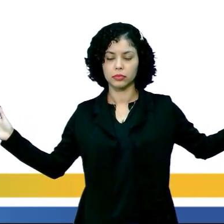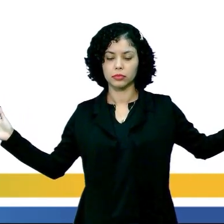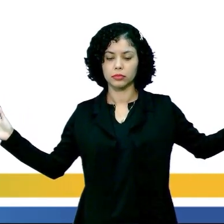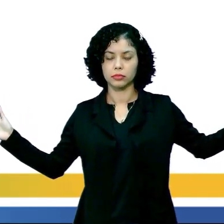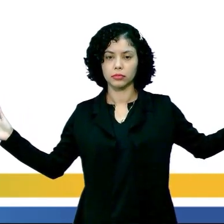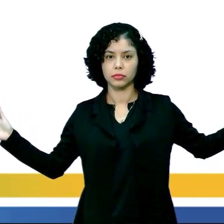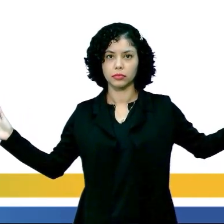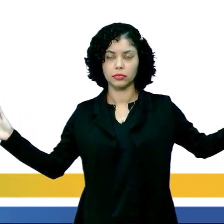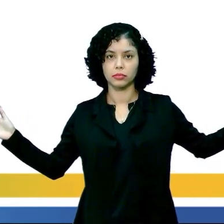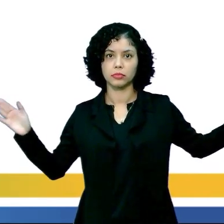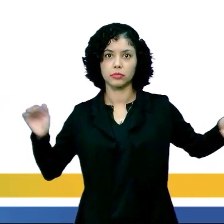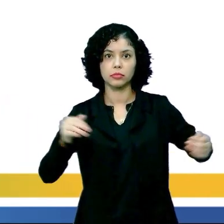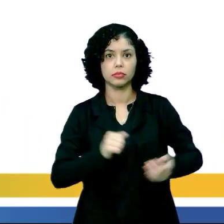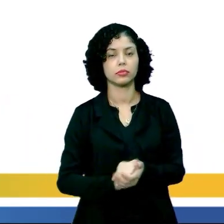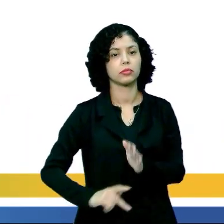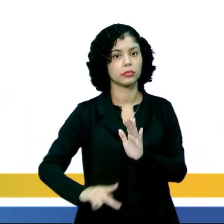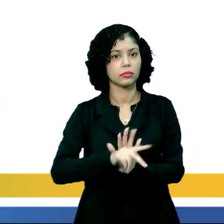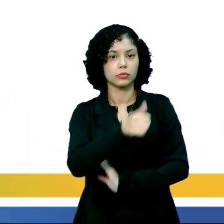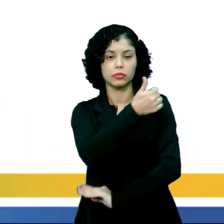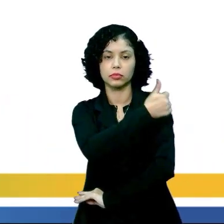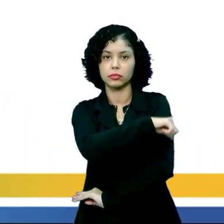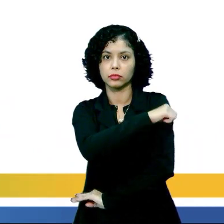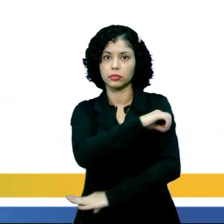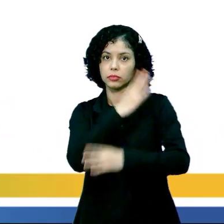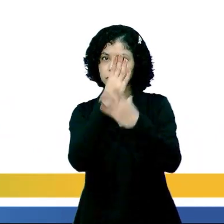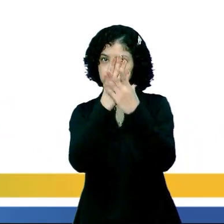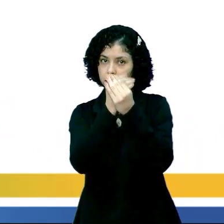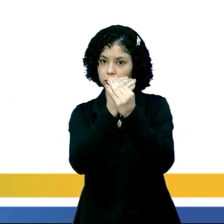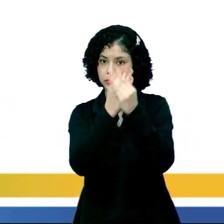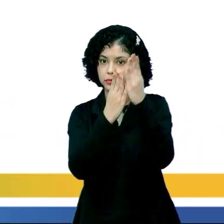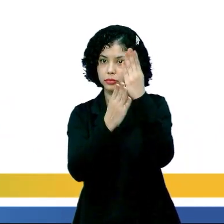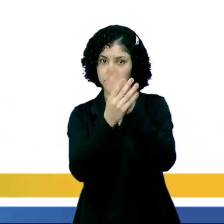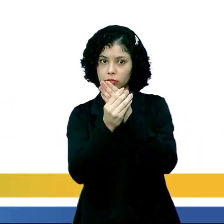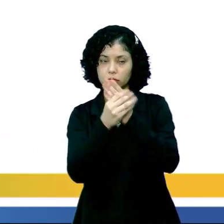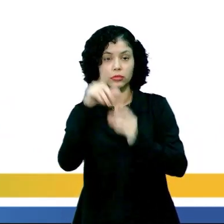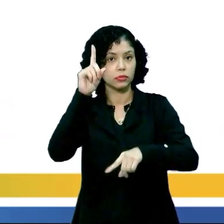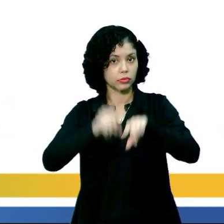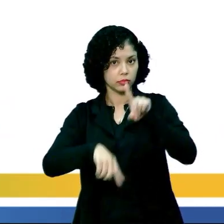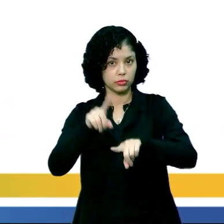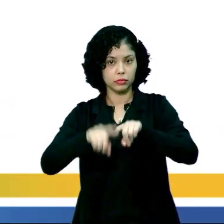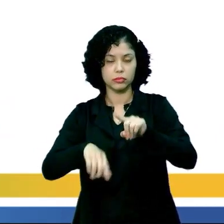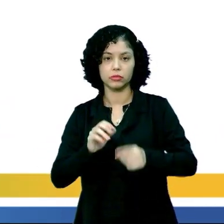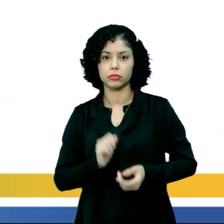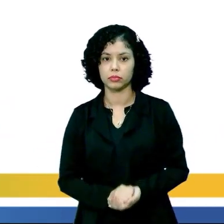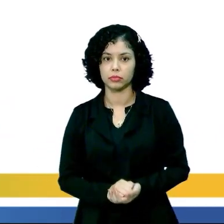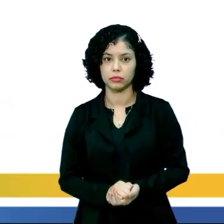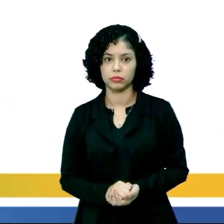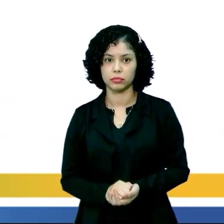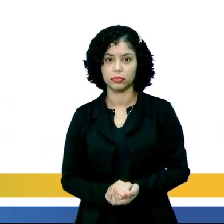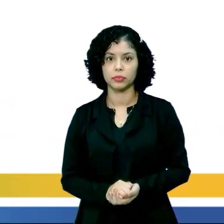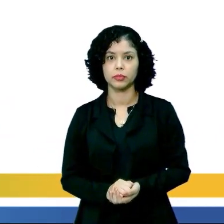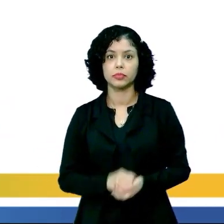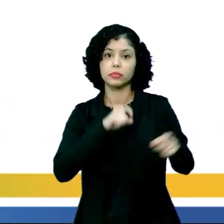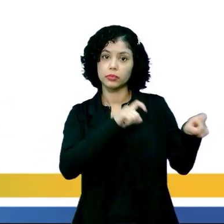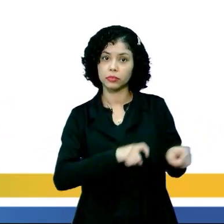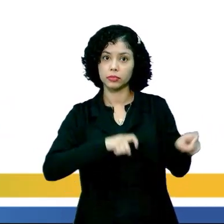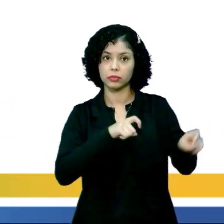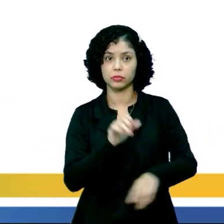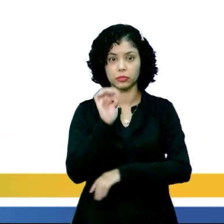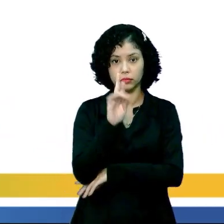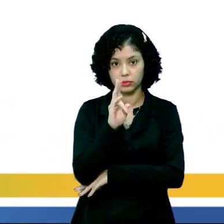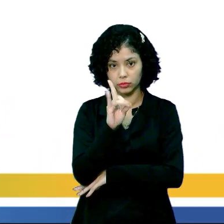estátua gigantesca, né? É um monumento palpável, por isso ele é material. Temos um sítio arqueológico,